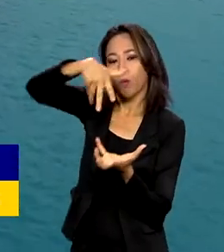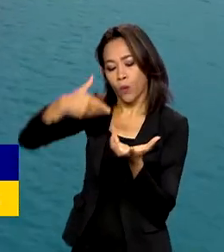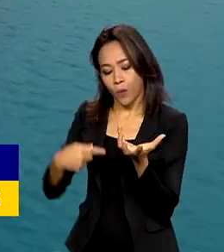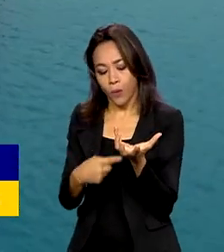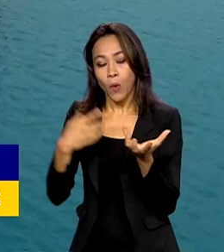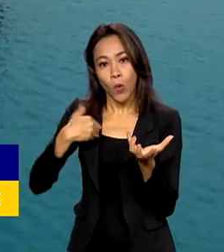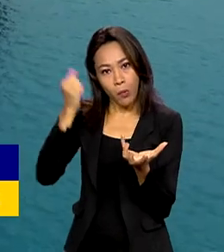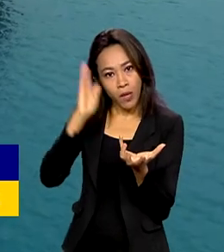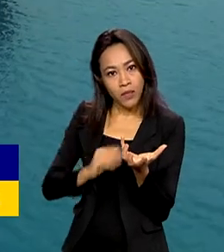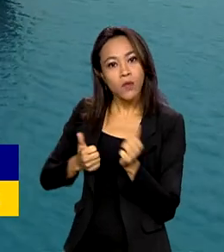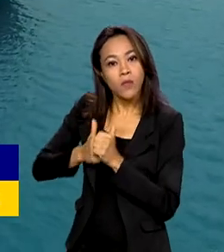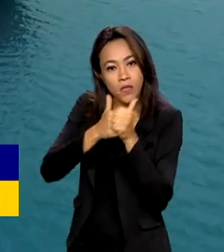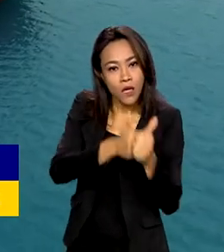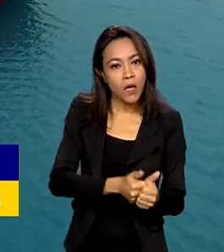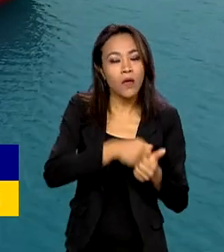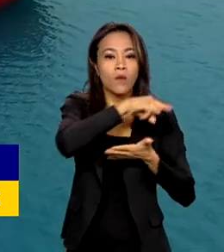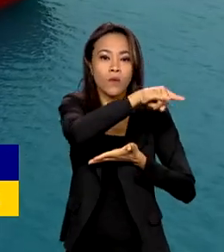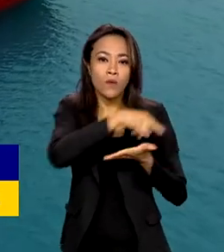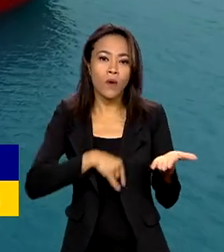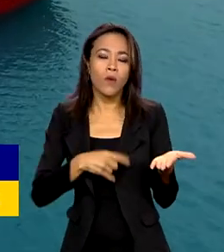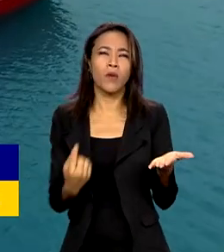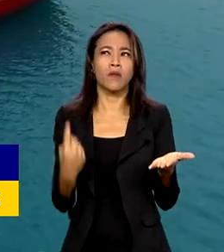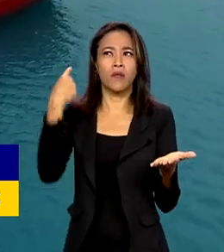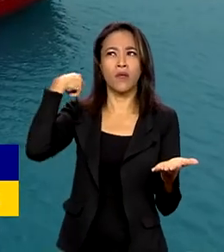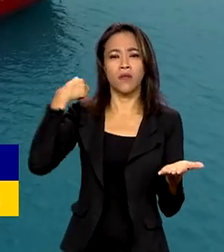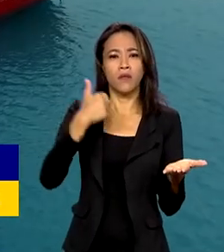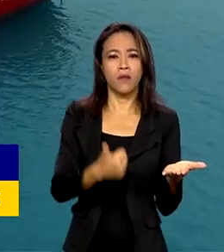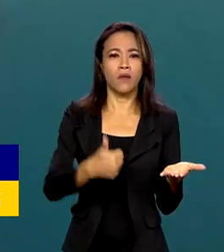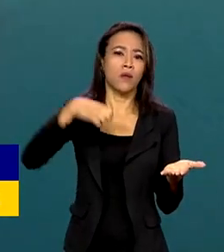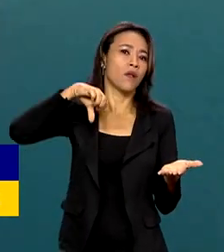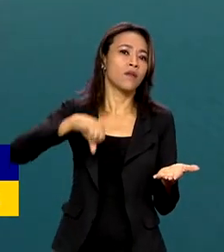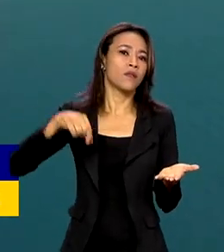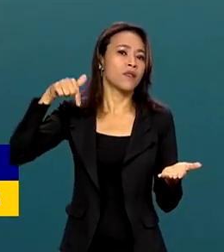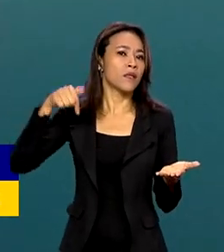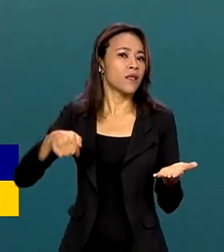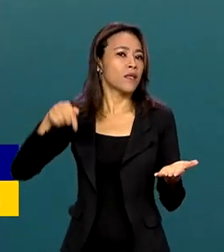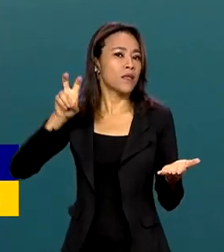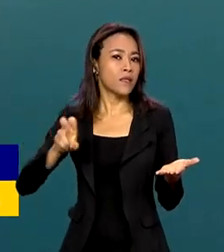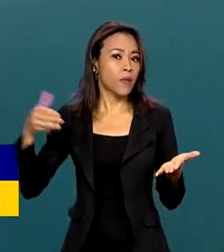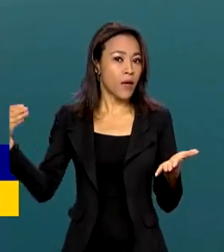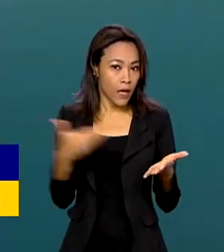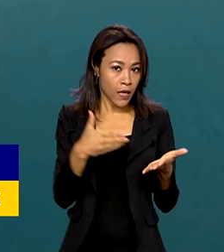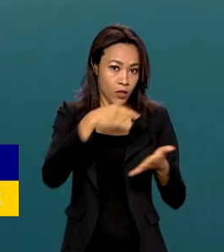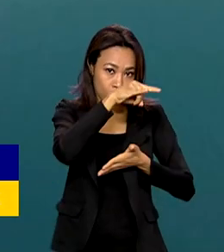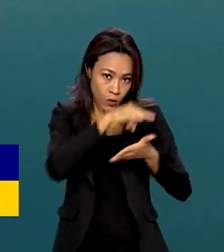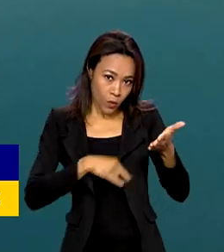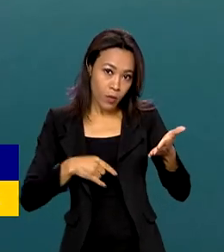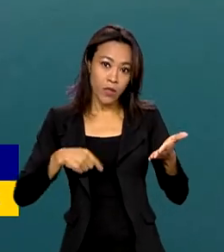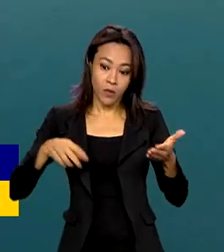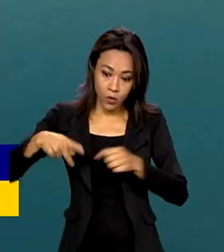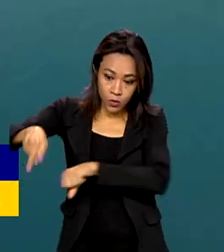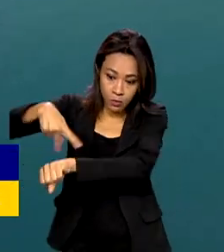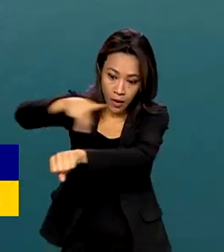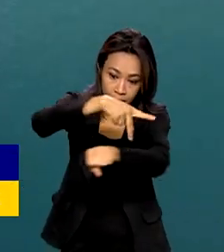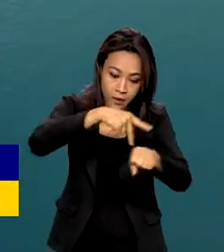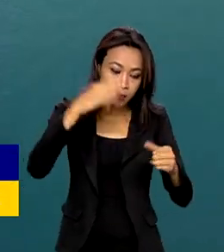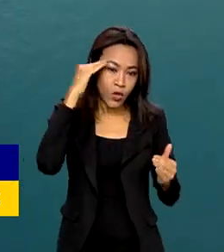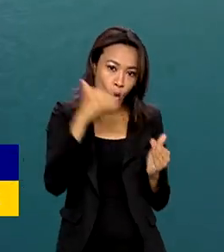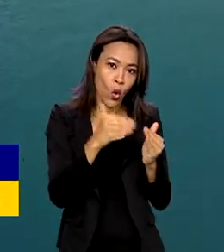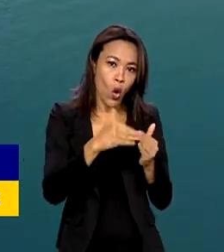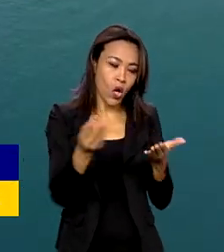signatário do acordo desde 1975. O tratado prevê que os países membros podem